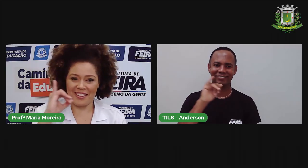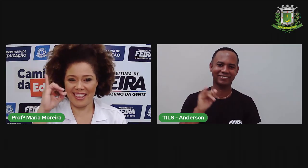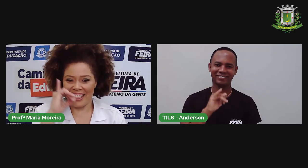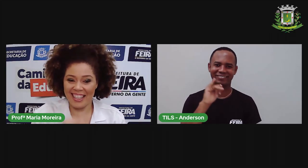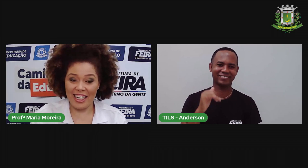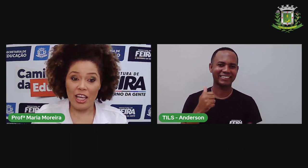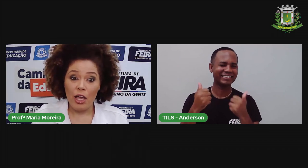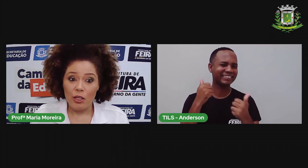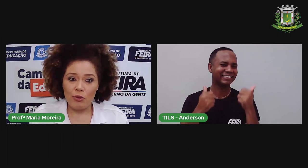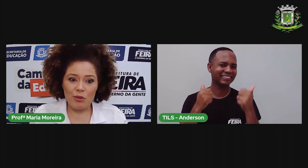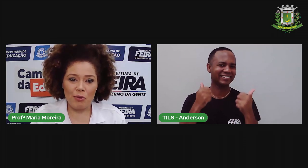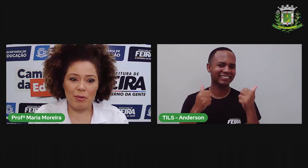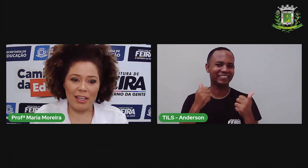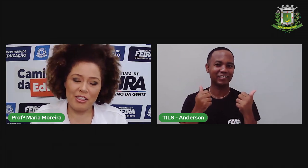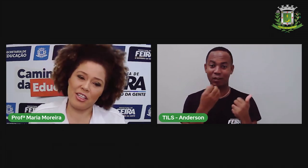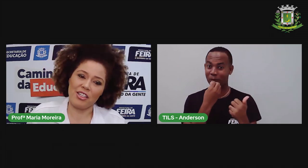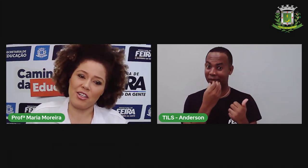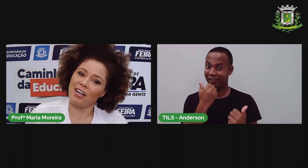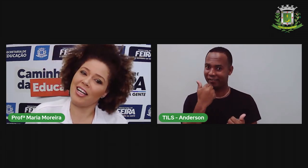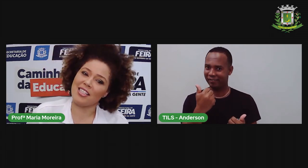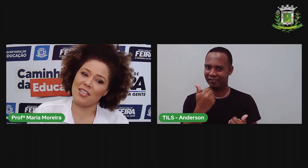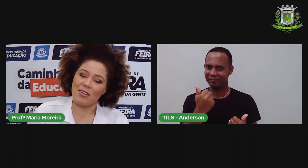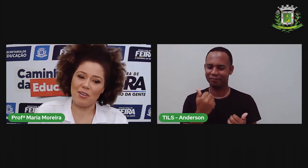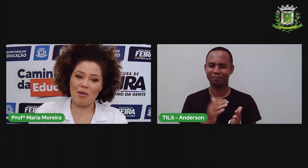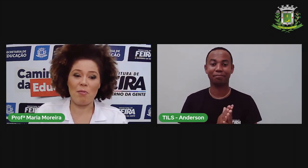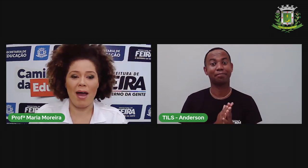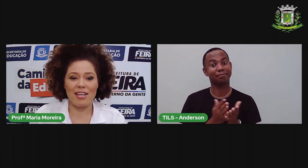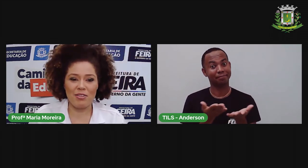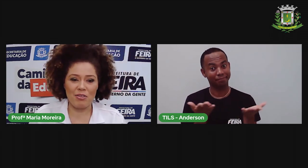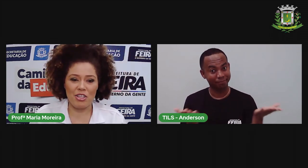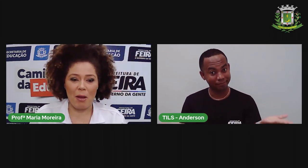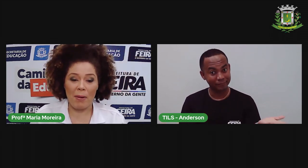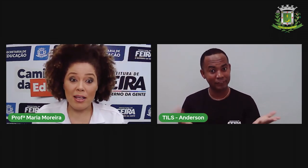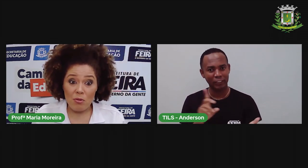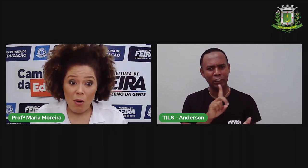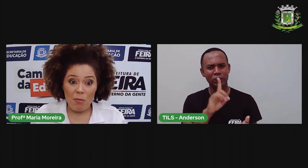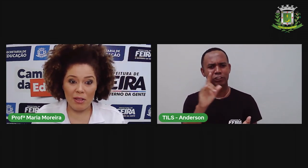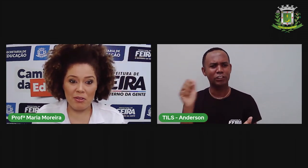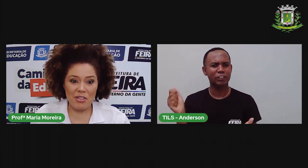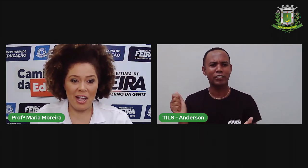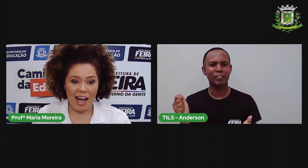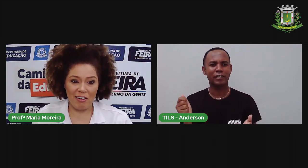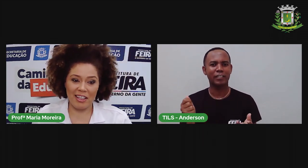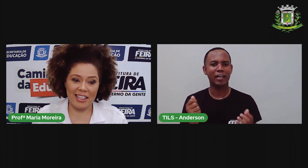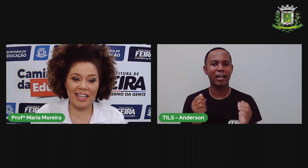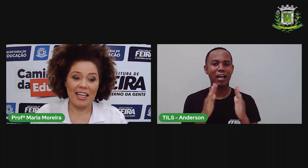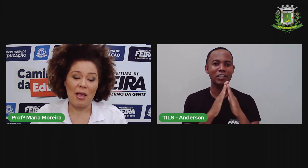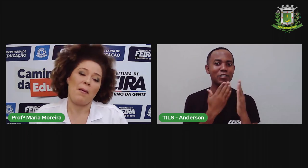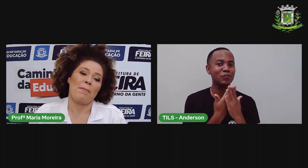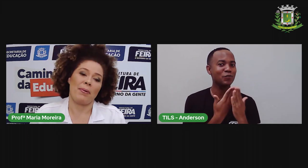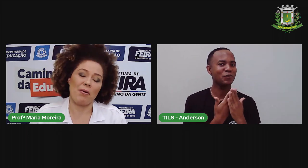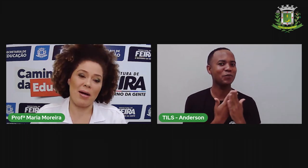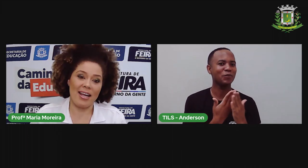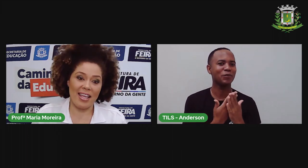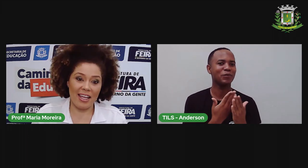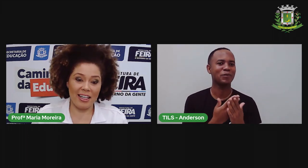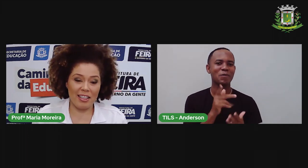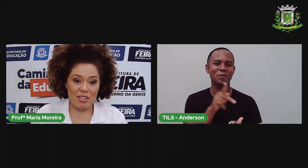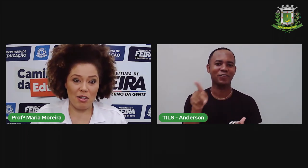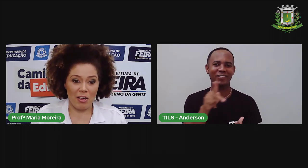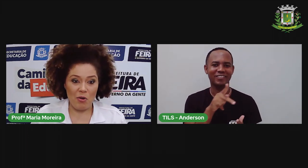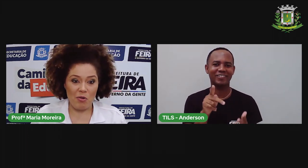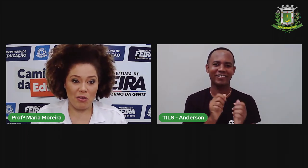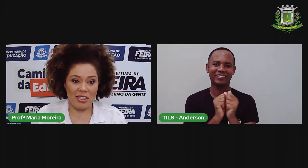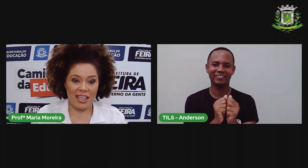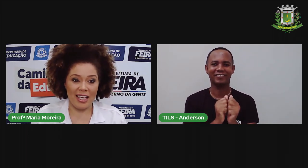Oi, tudo bem, gente? Olha só, mais um dia, mais um momento de aula, né? Pro Mari e